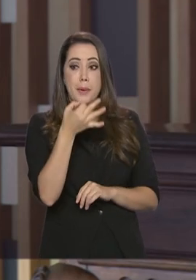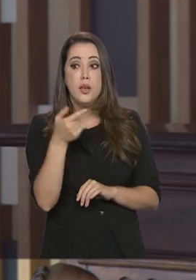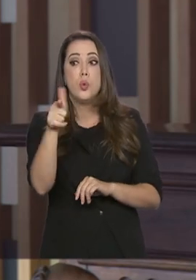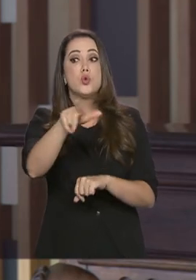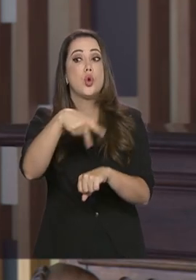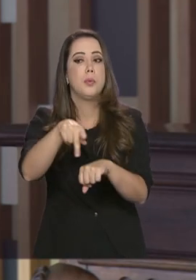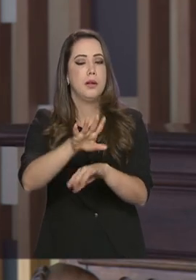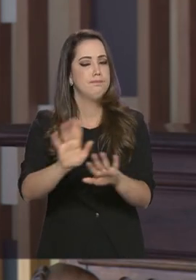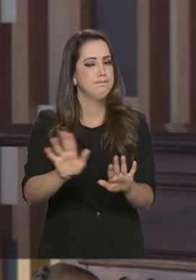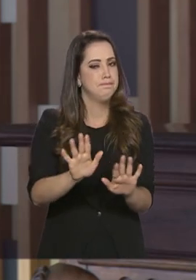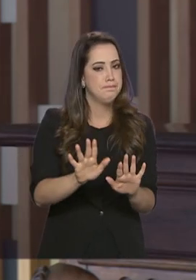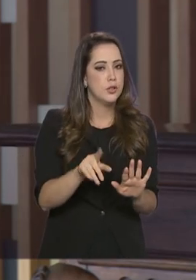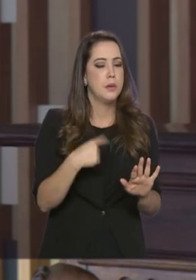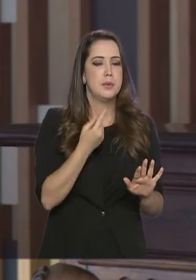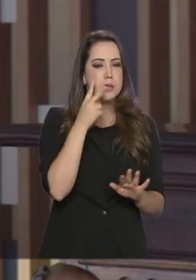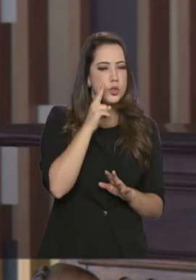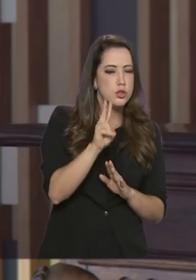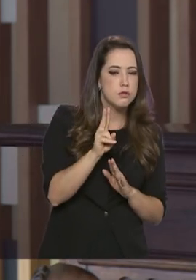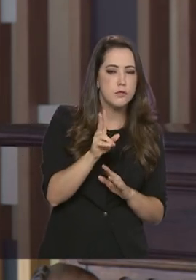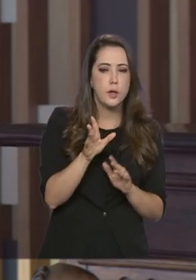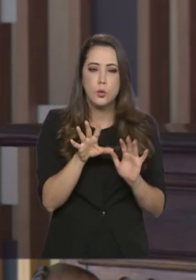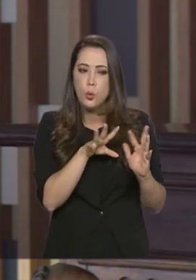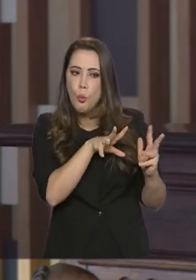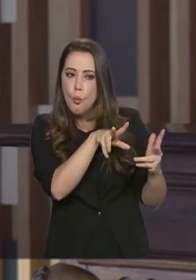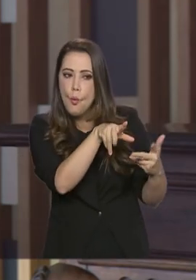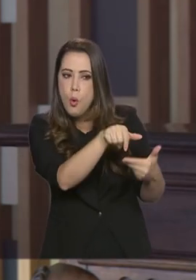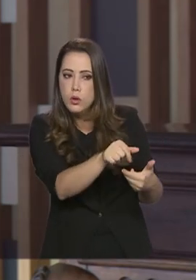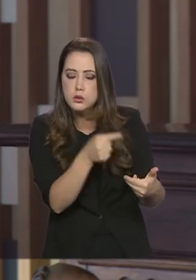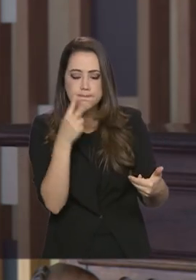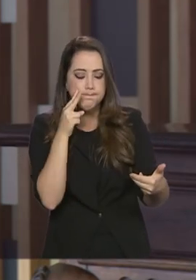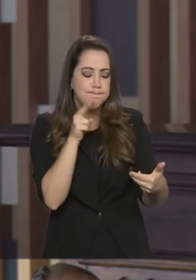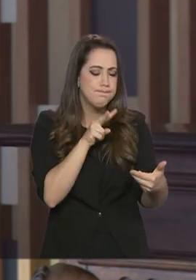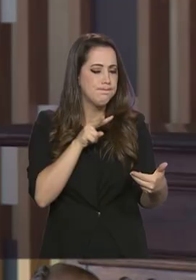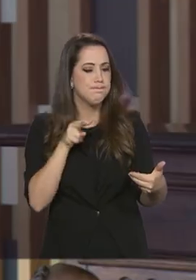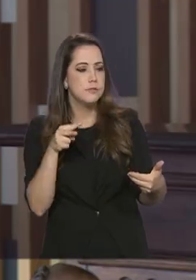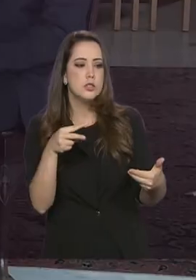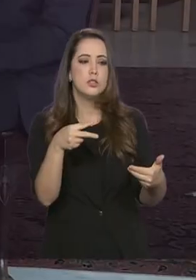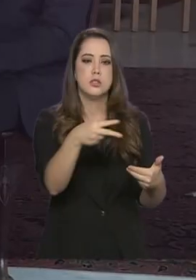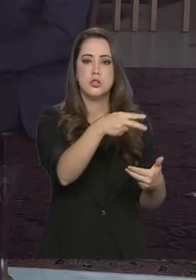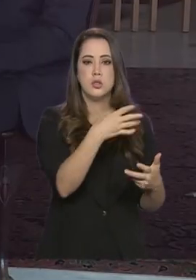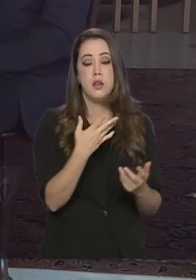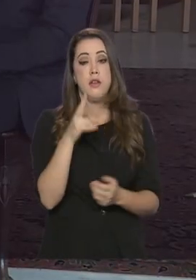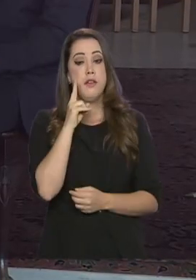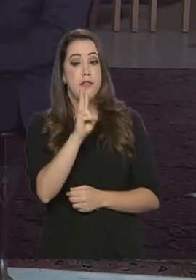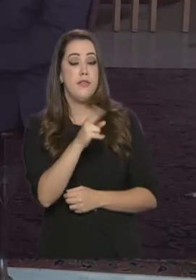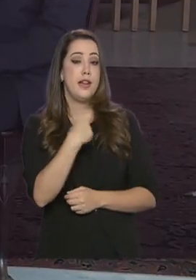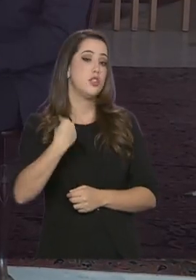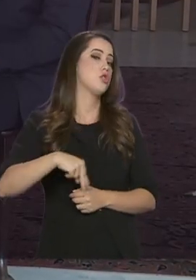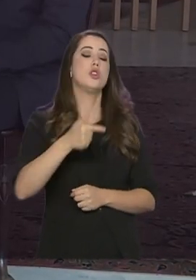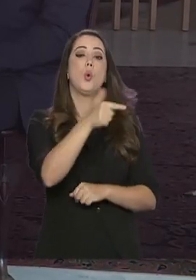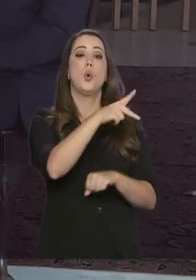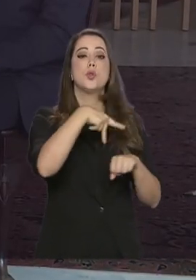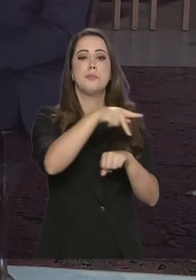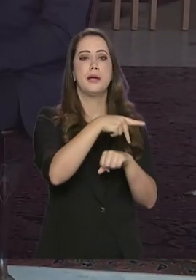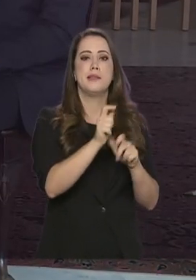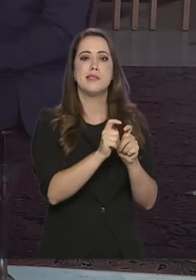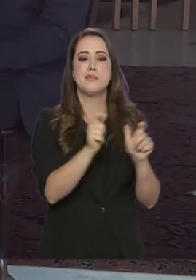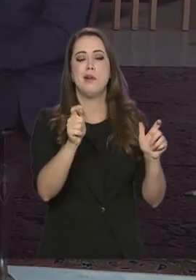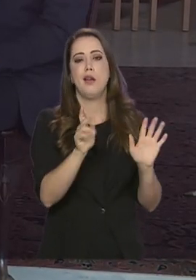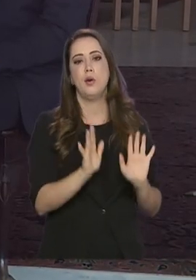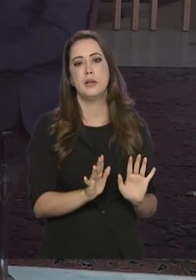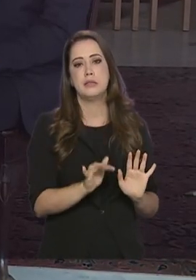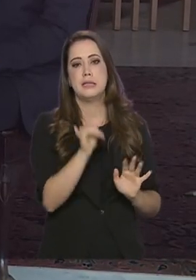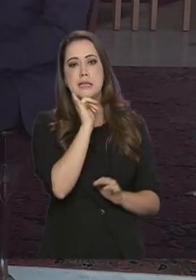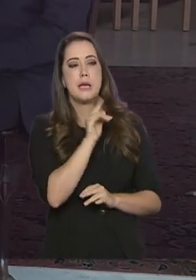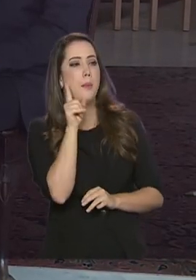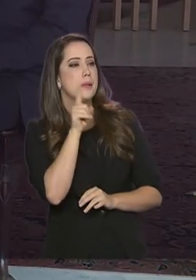mas, pelo que a gente acompanha ao redor do mundo, e você vê como estão as relações da China com grandes países, com